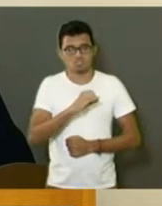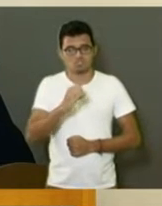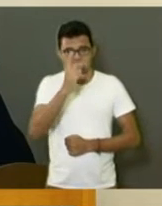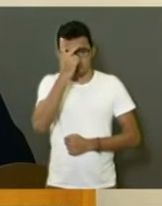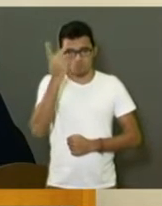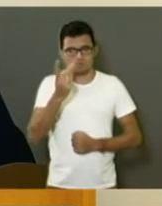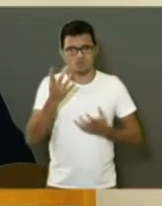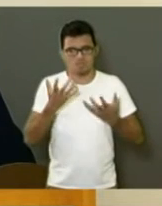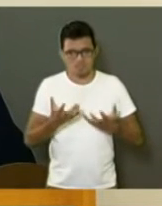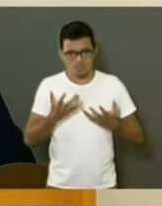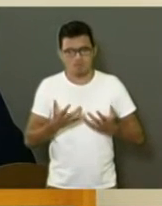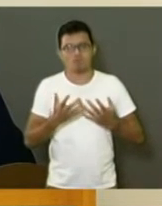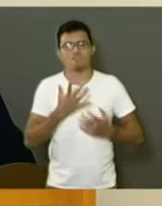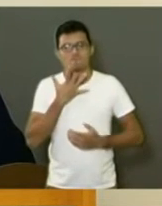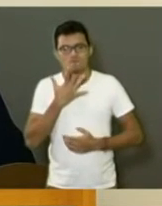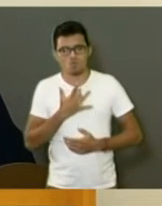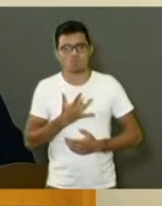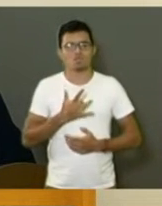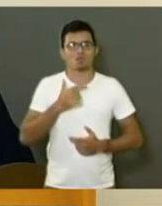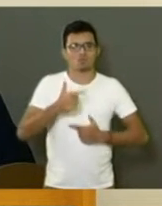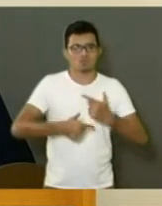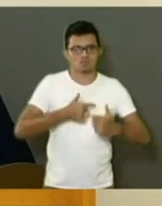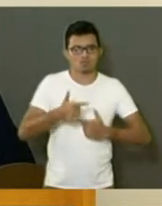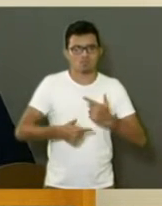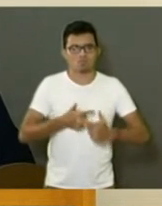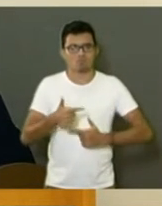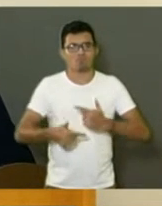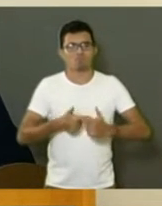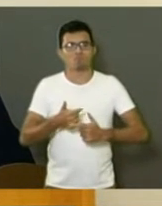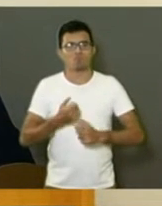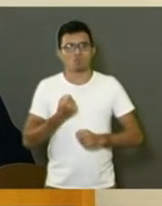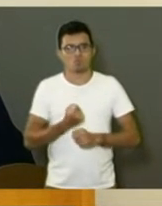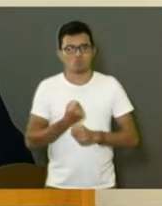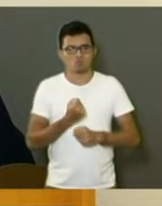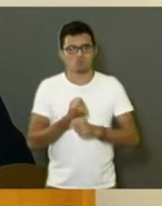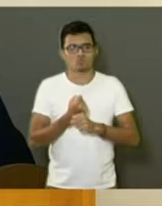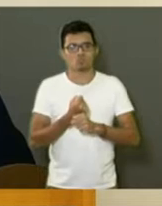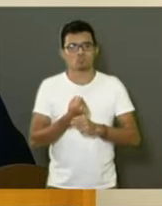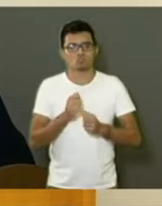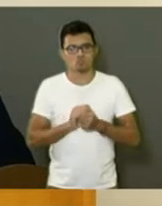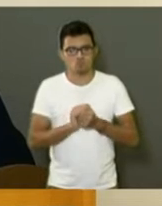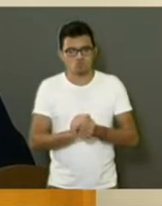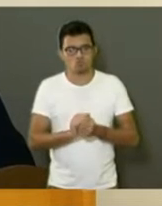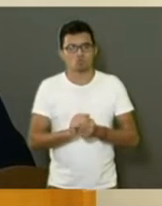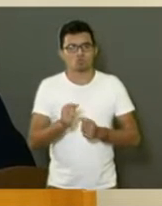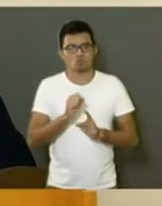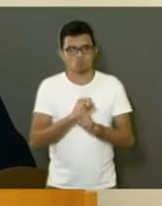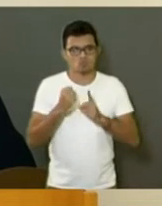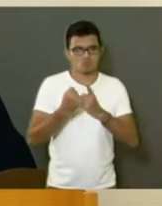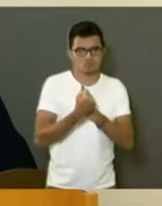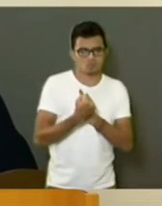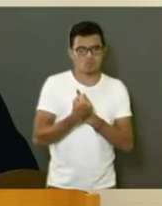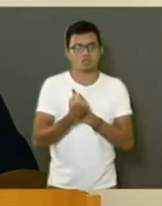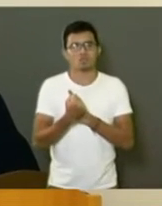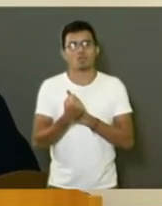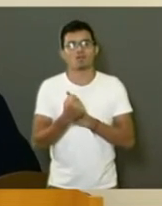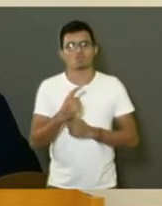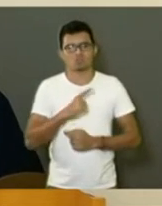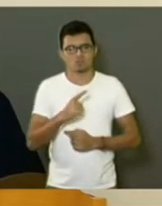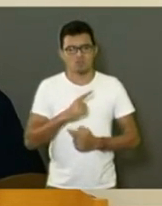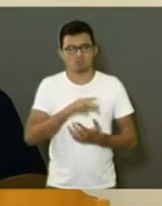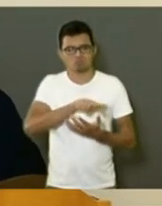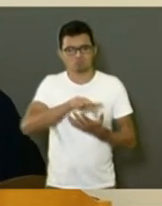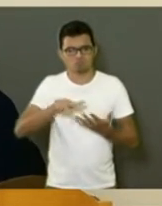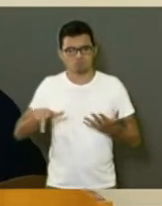de trabalhar e querer construir junto com a sociedade, e eu tenho certeza, junto com esse governo, tem muito para se fazer